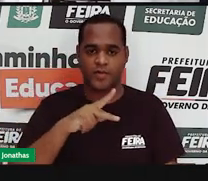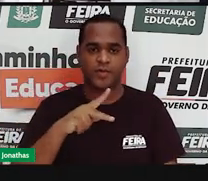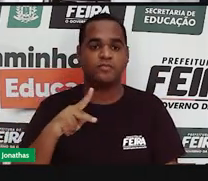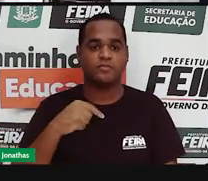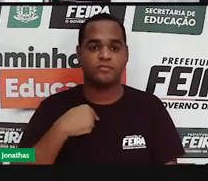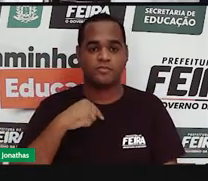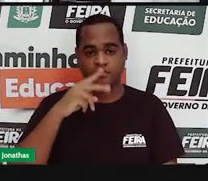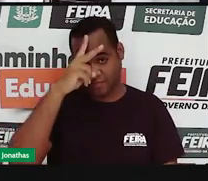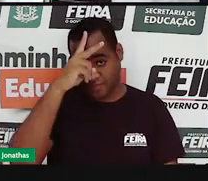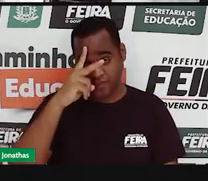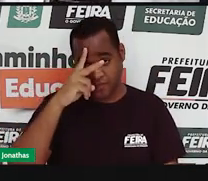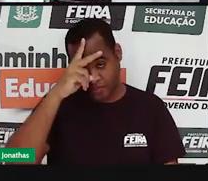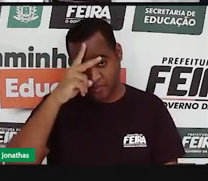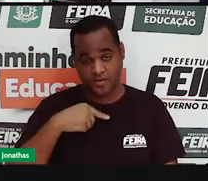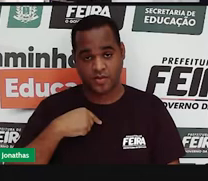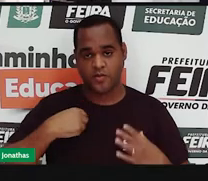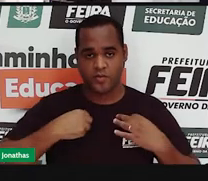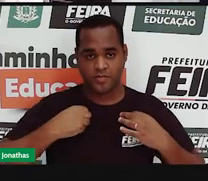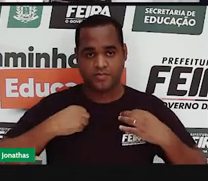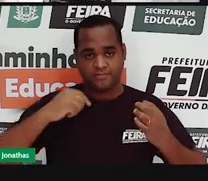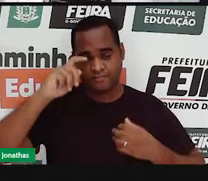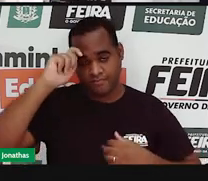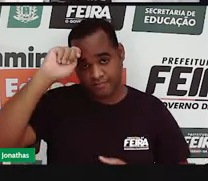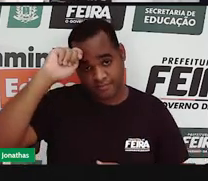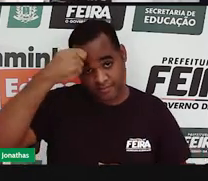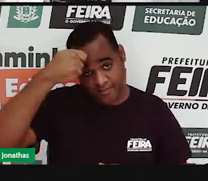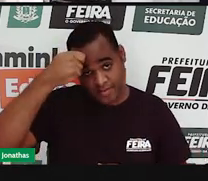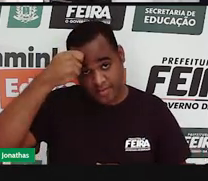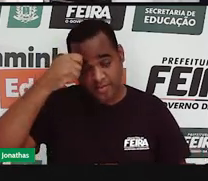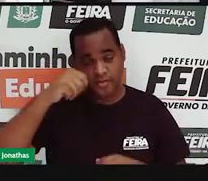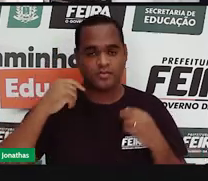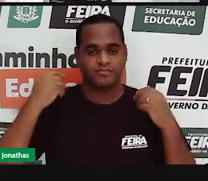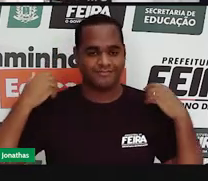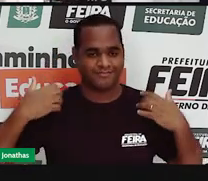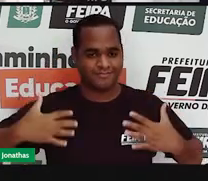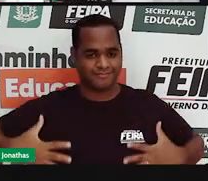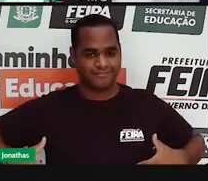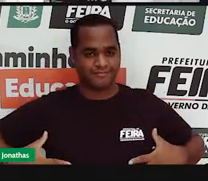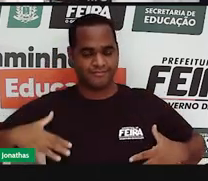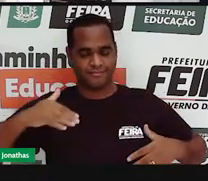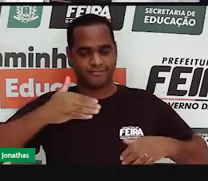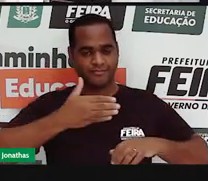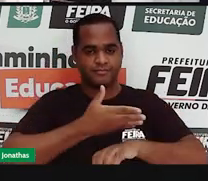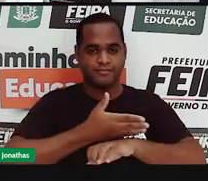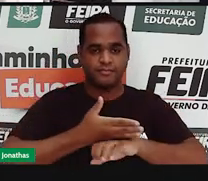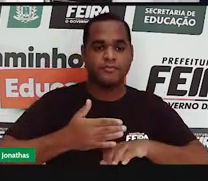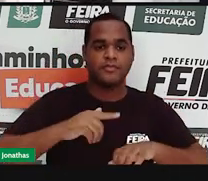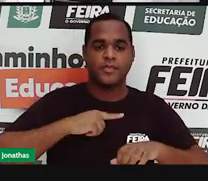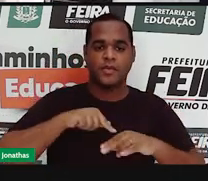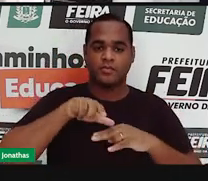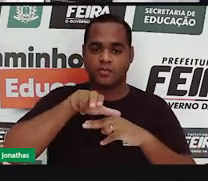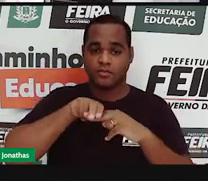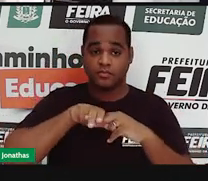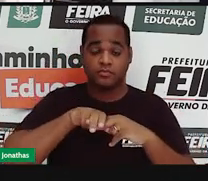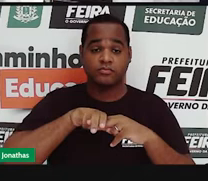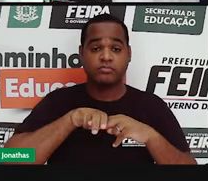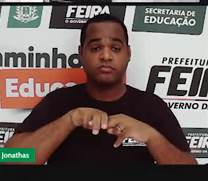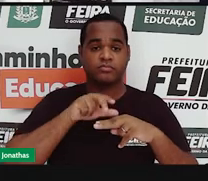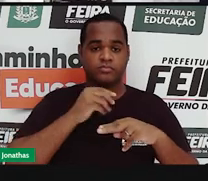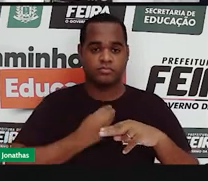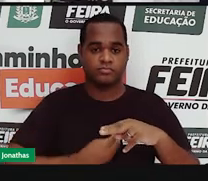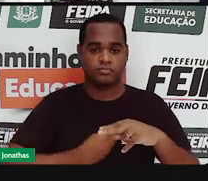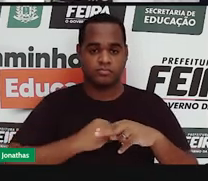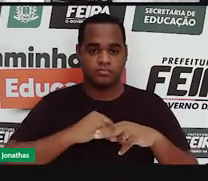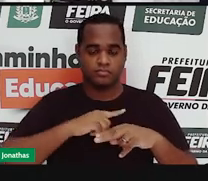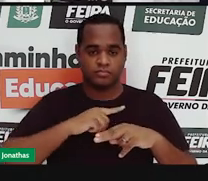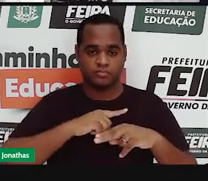Eu tô vestindo uma camisa preta, um jaleco branco. Eu tô sentado em um ambiente em que por